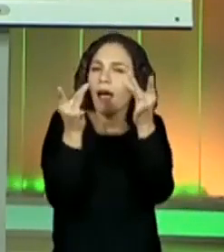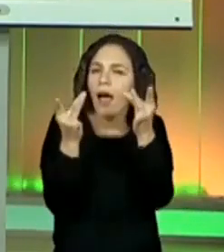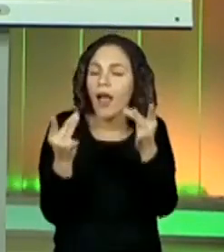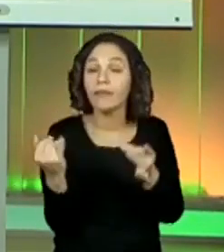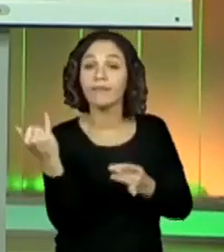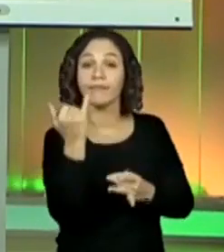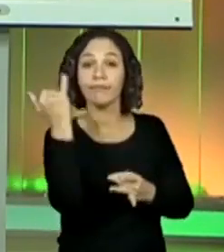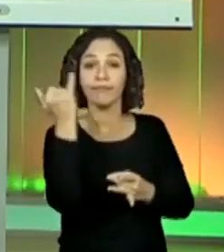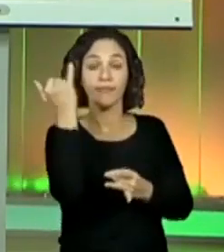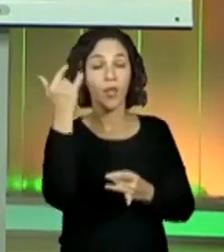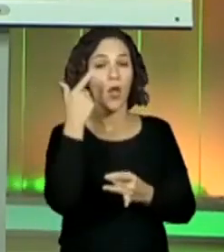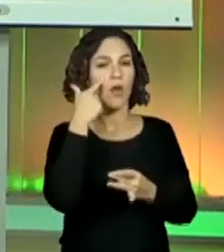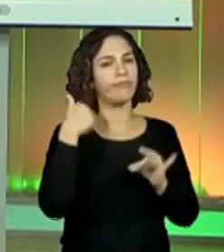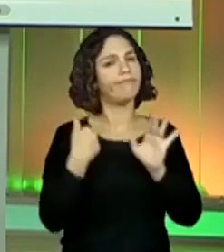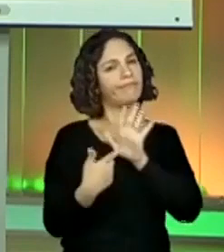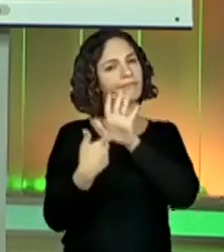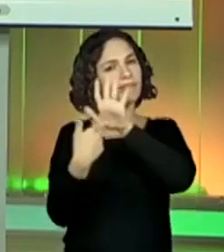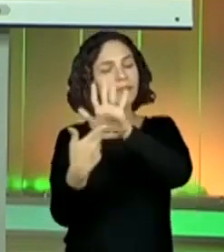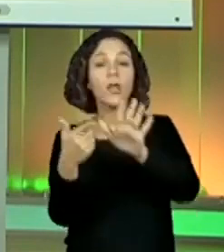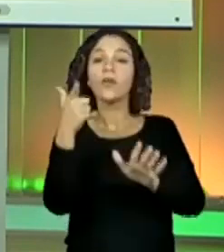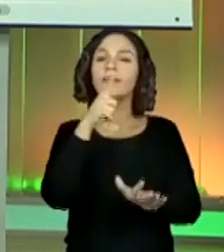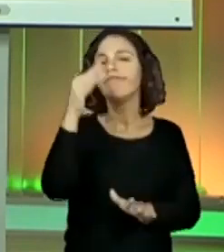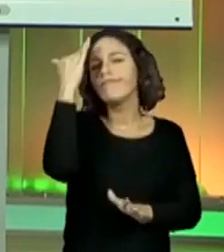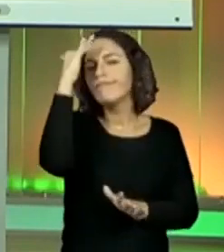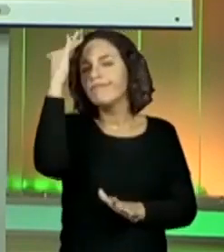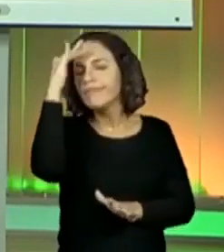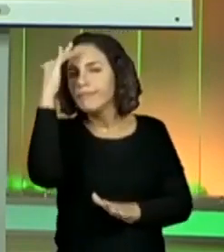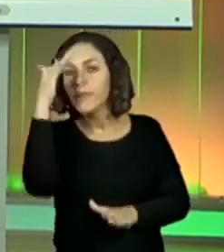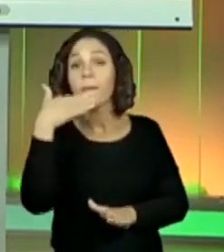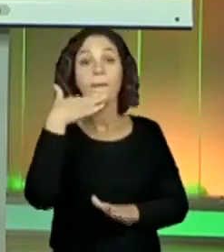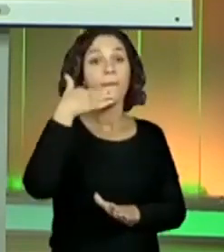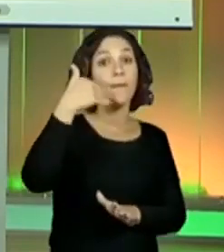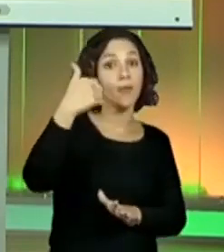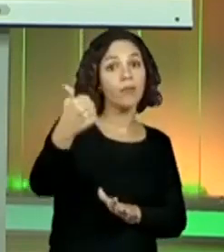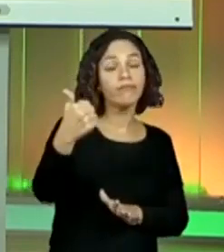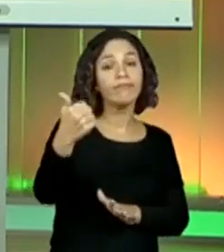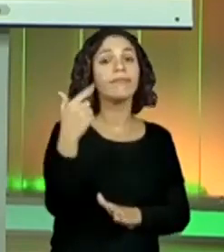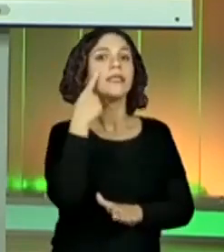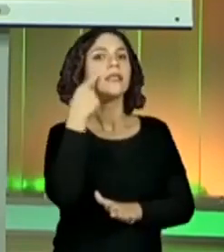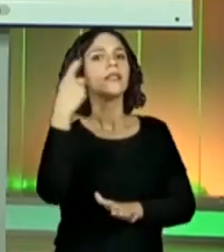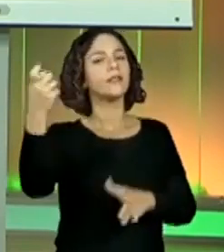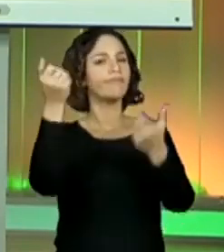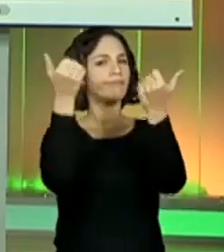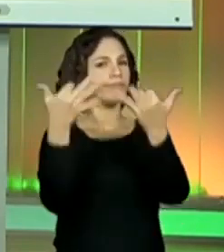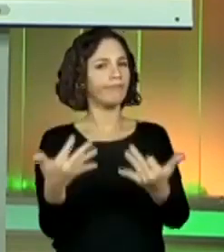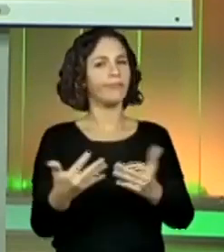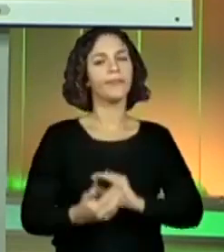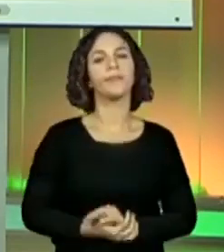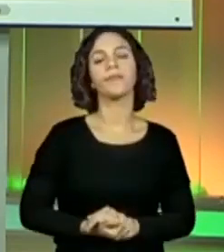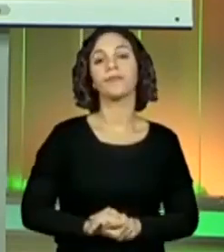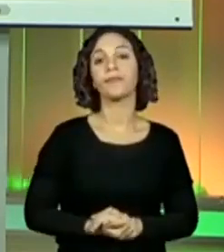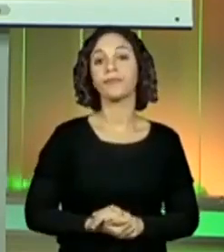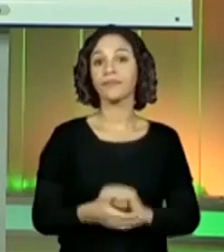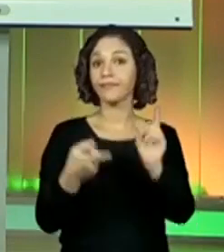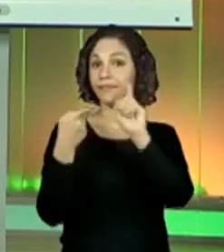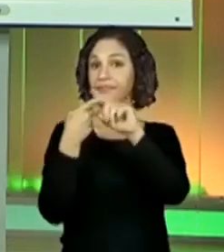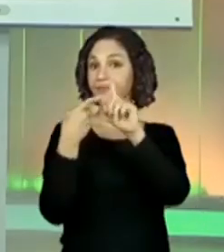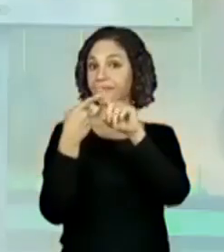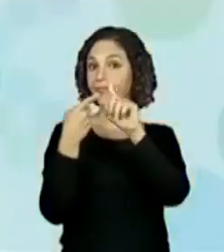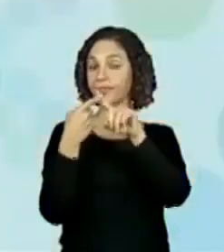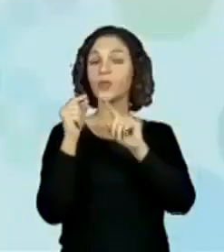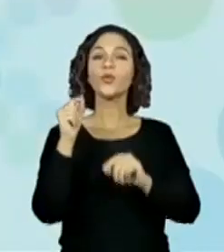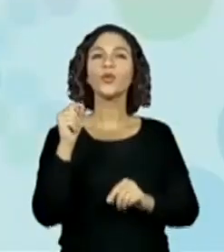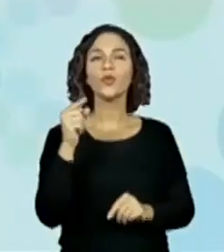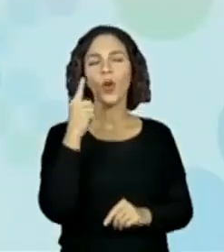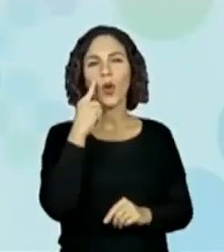ó. Pode voltar para mim? Tem alguns detalhes aqui que são interessantes da gente falar. O primeiro deles é